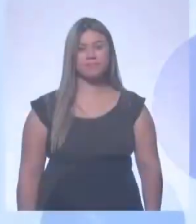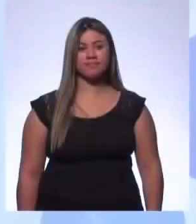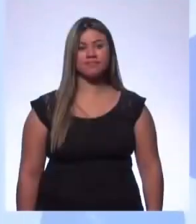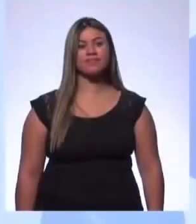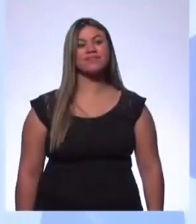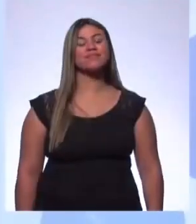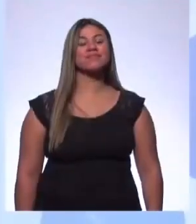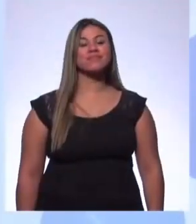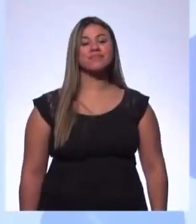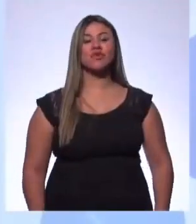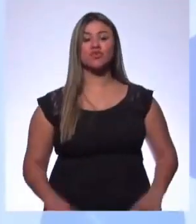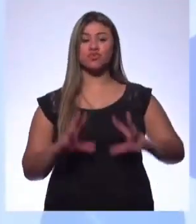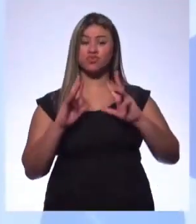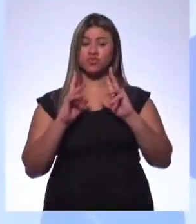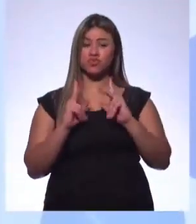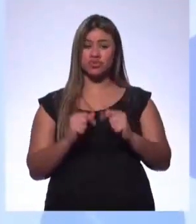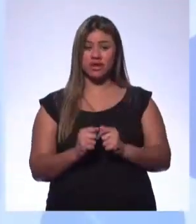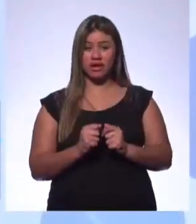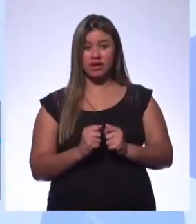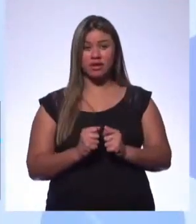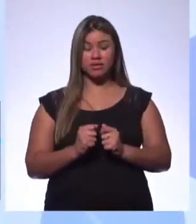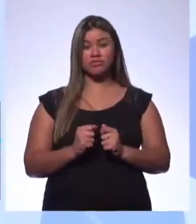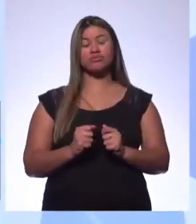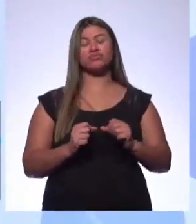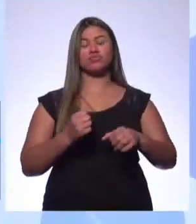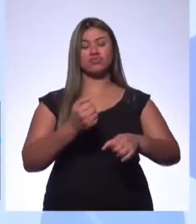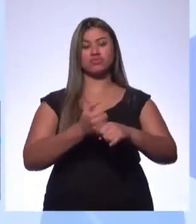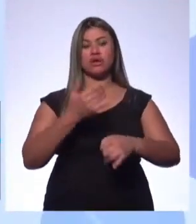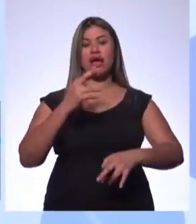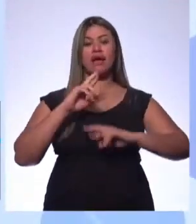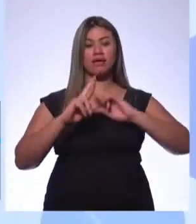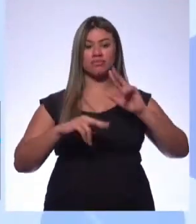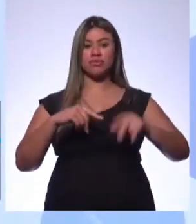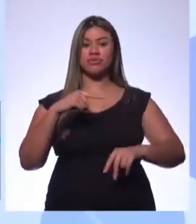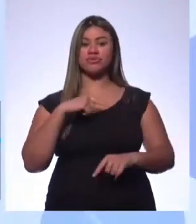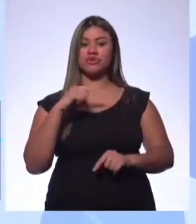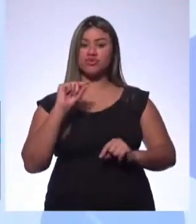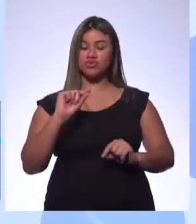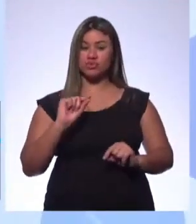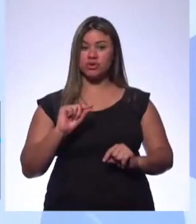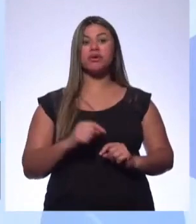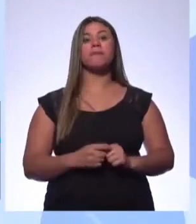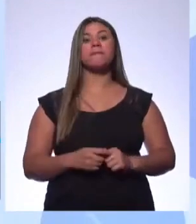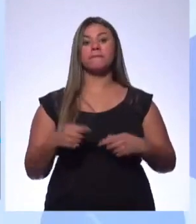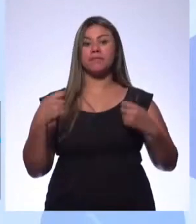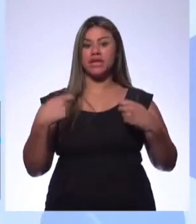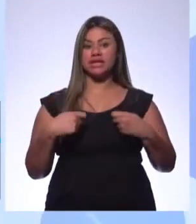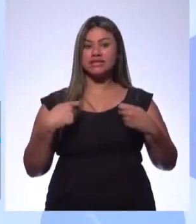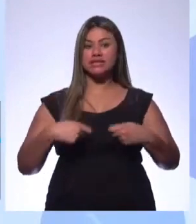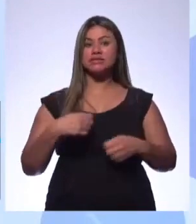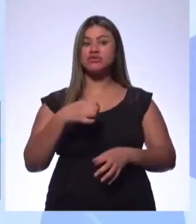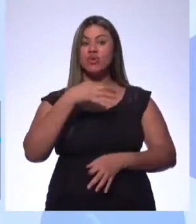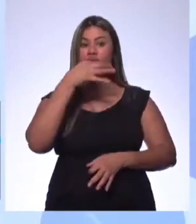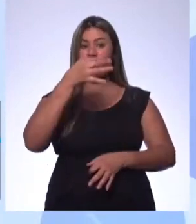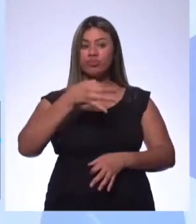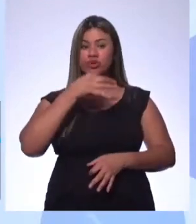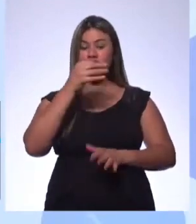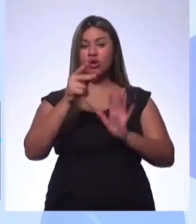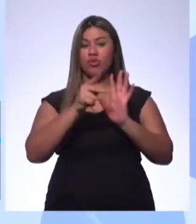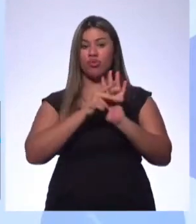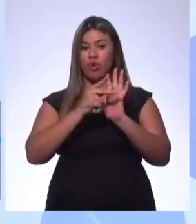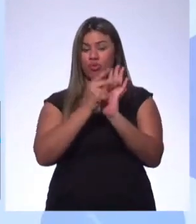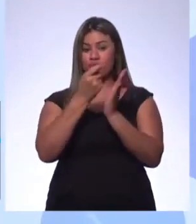Em linhas gerais, o que aparece no nosso chat, é que é necessário ter a opinião do autor da